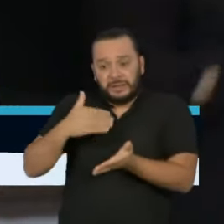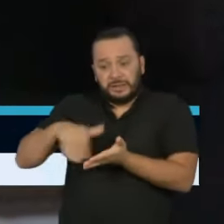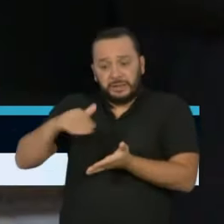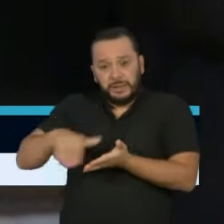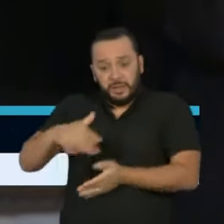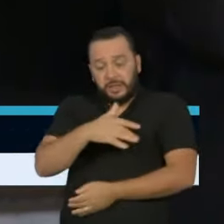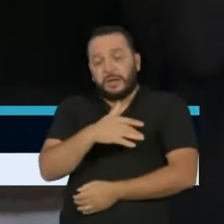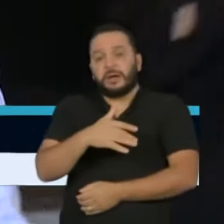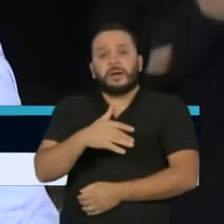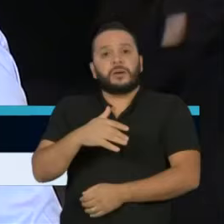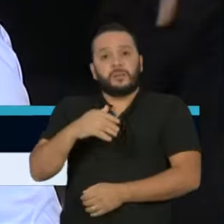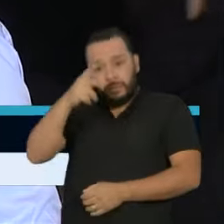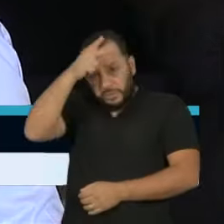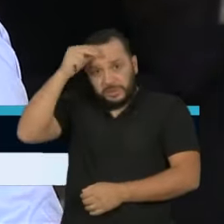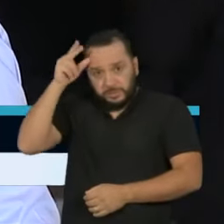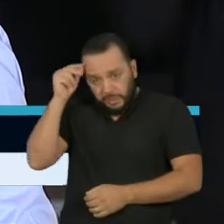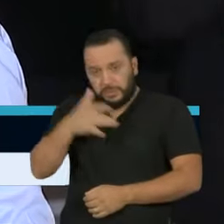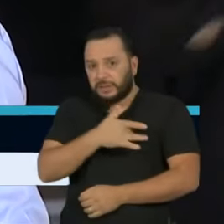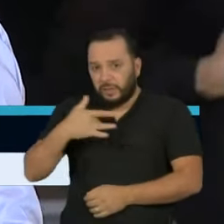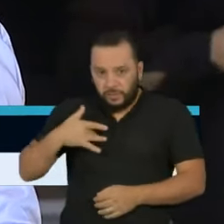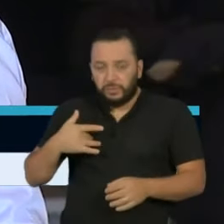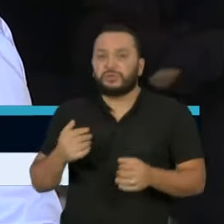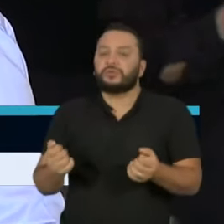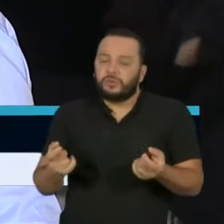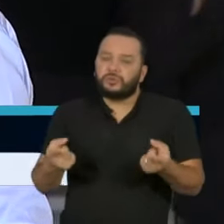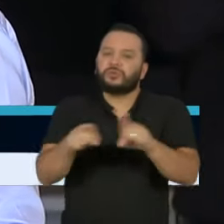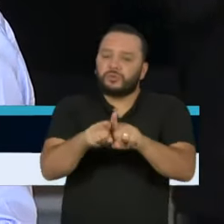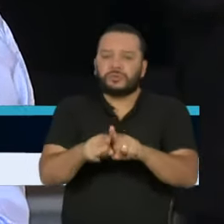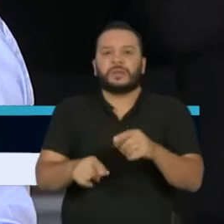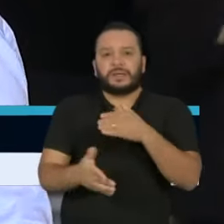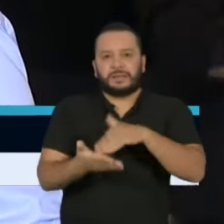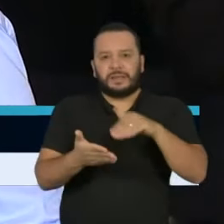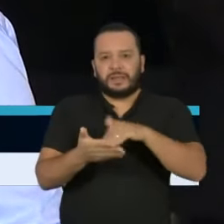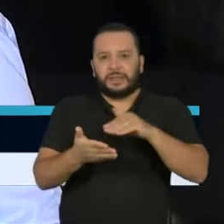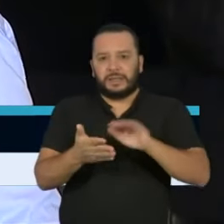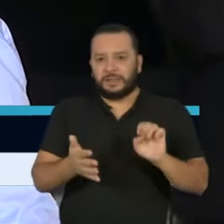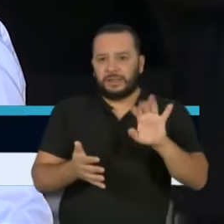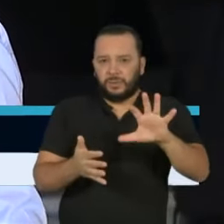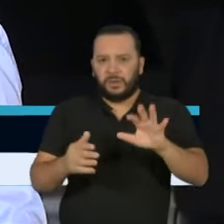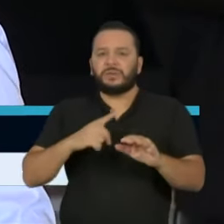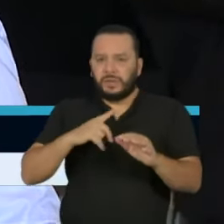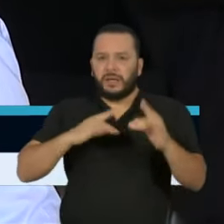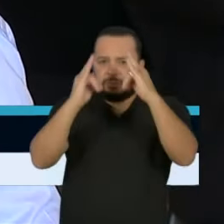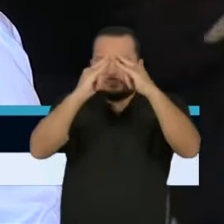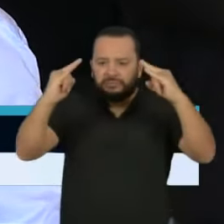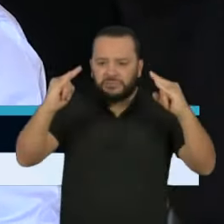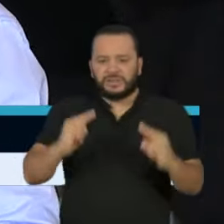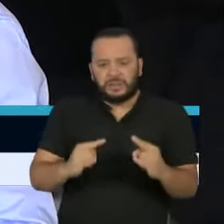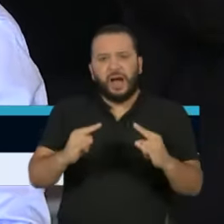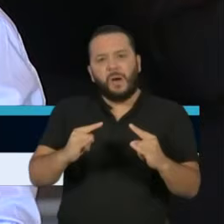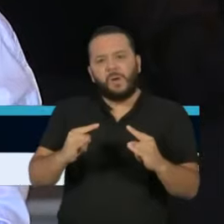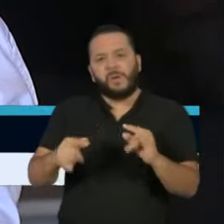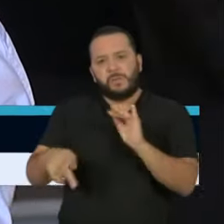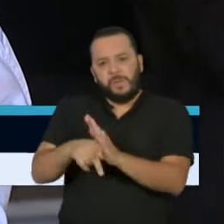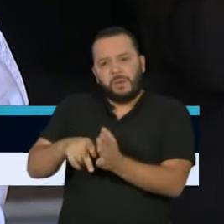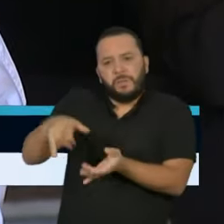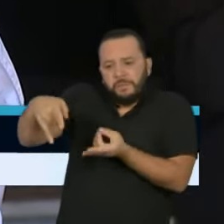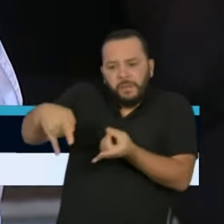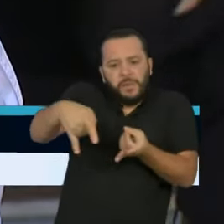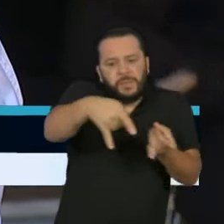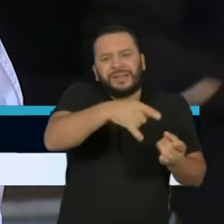Saúde, junto com a Secretaria Estadual, que é um hospital com toda a segurança possível para que a gente possa atender